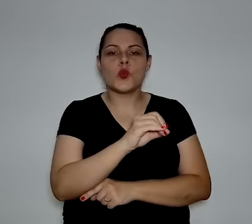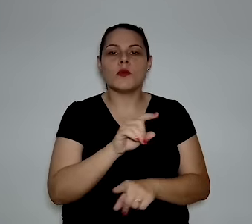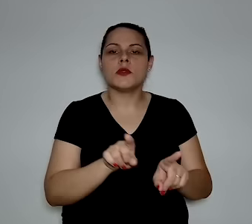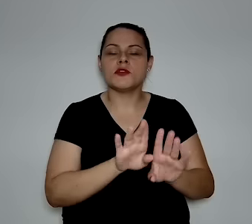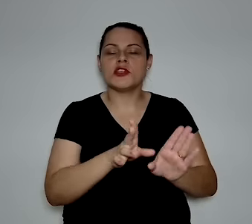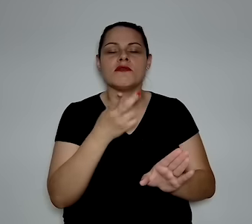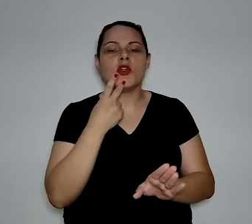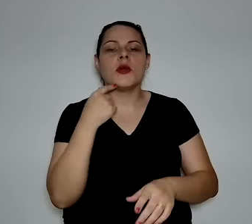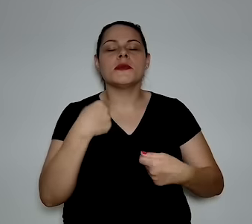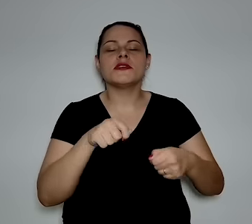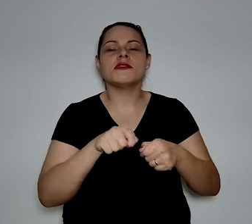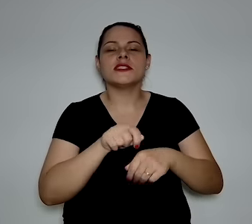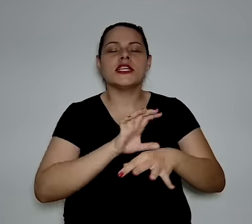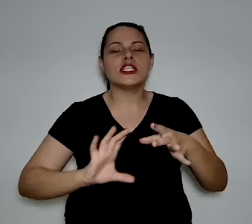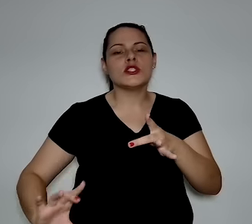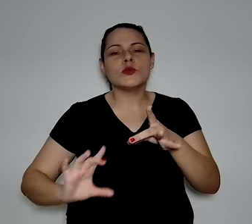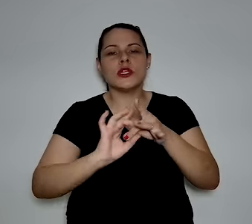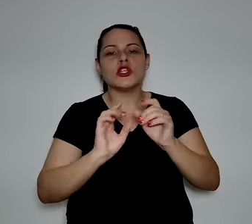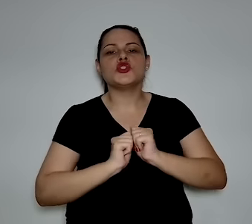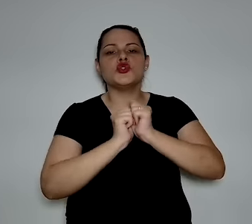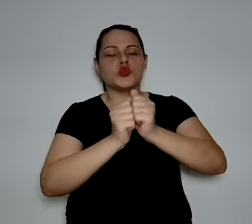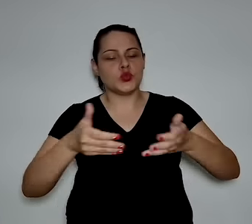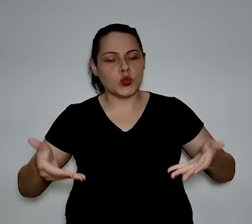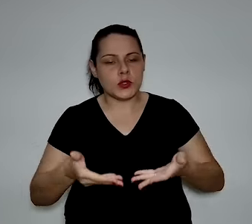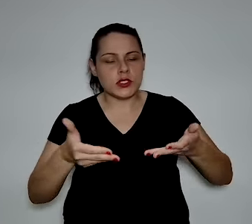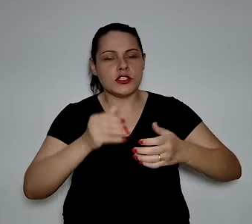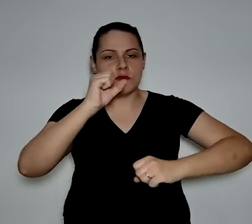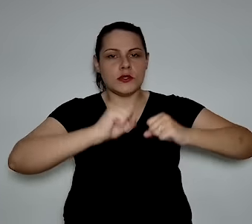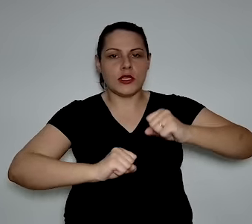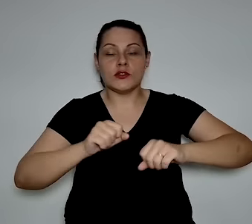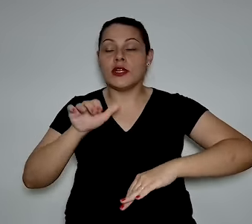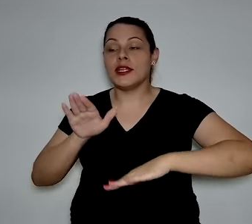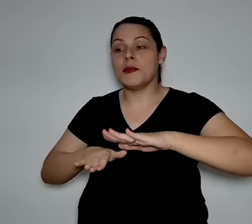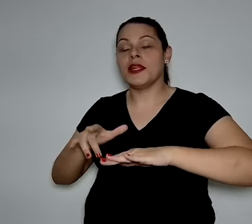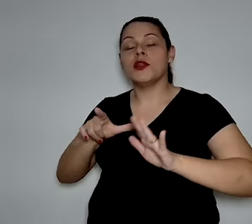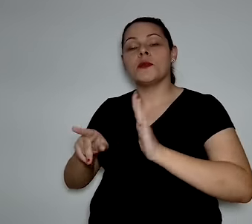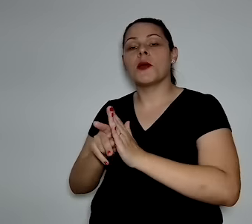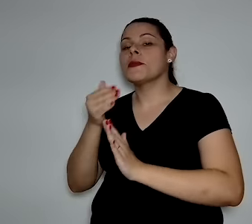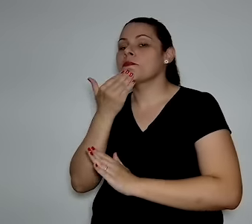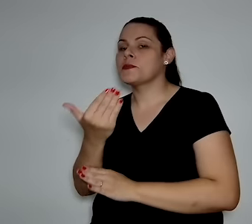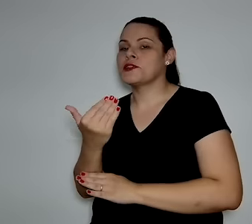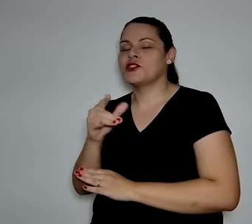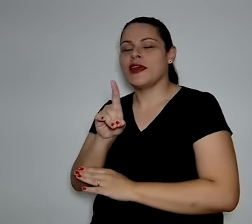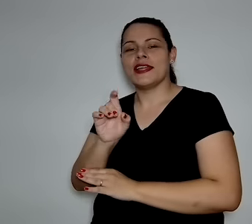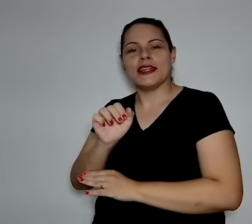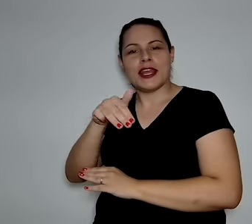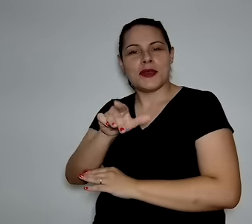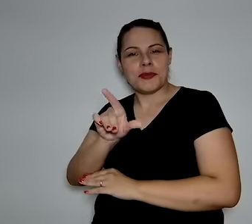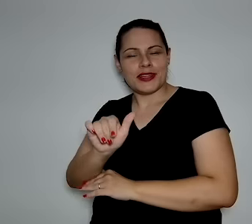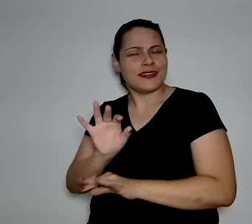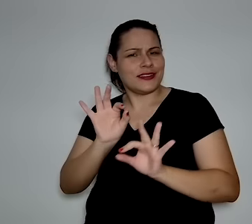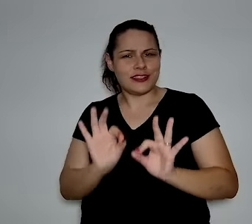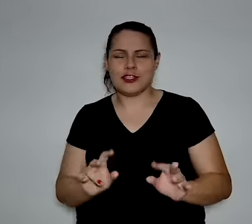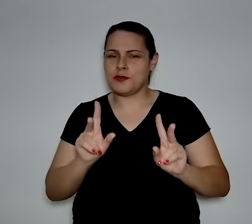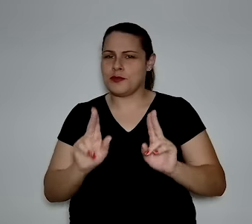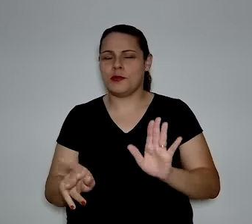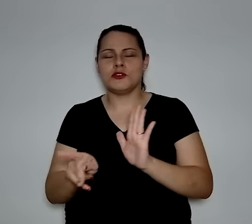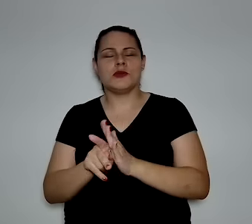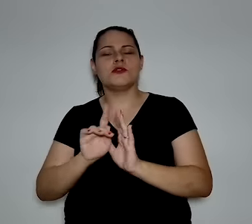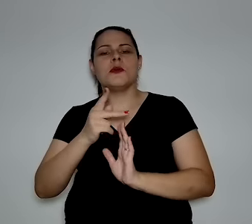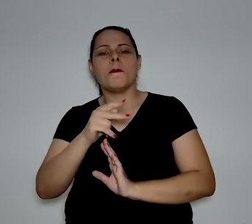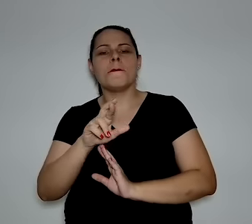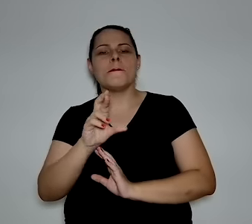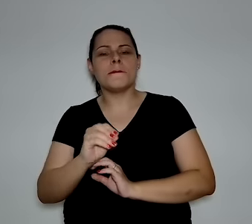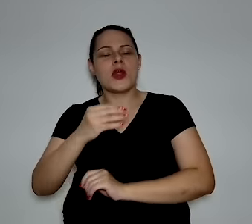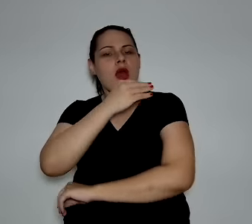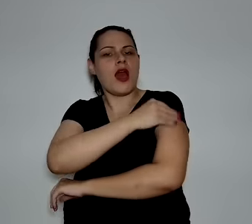trouxeram, você tem que amarrar o incentivo da indústria com a demanda. Exatamente como foi feito no